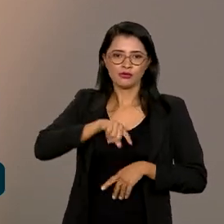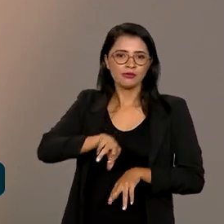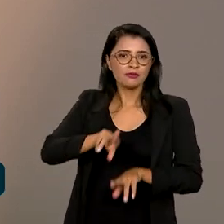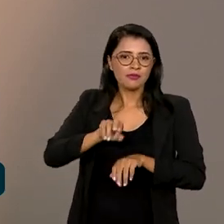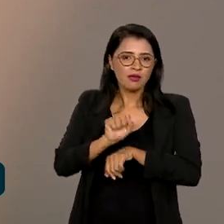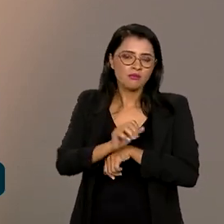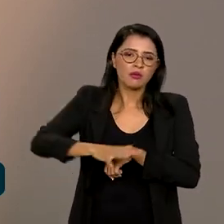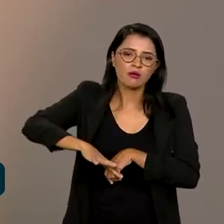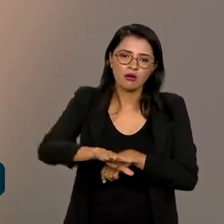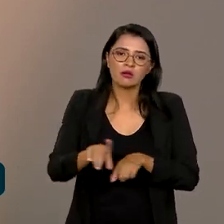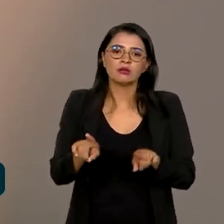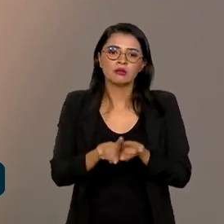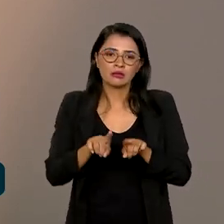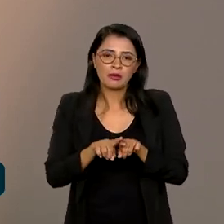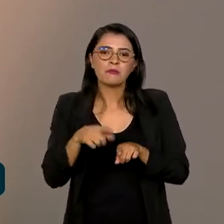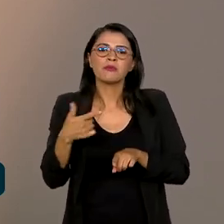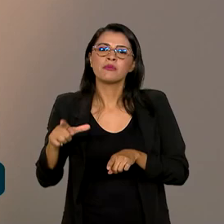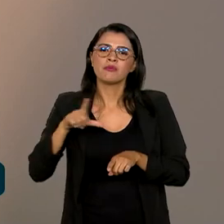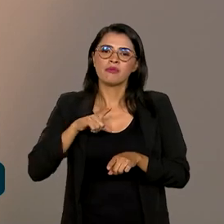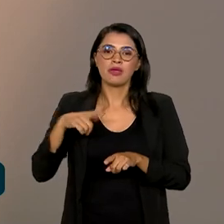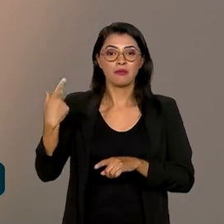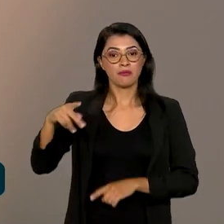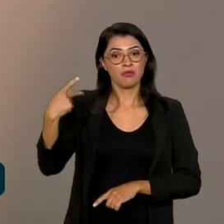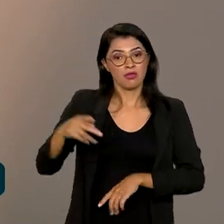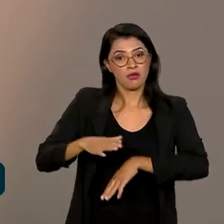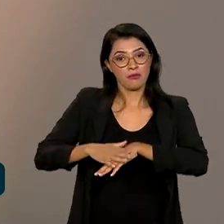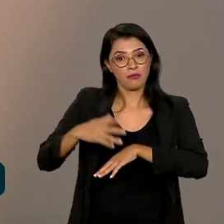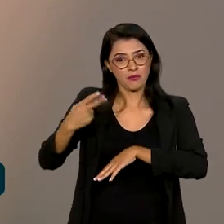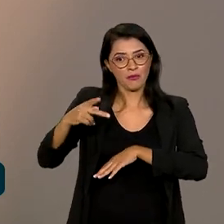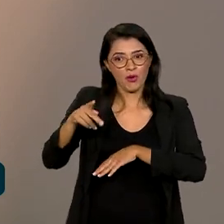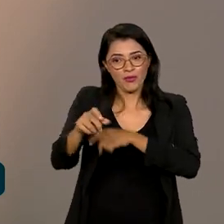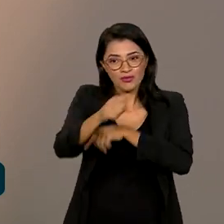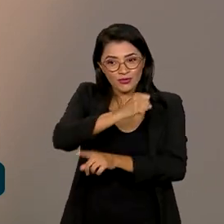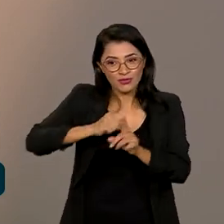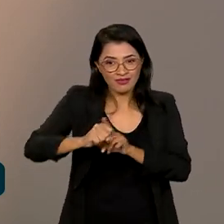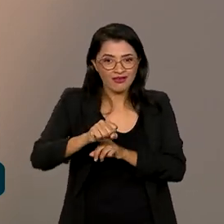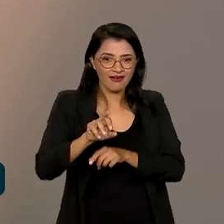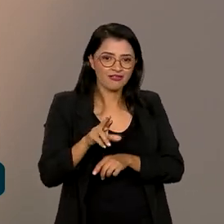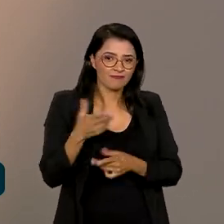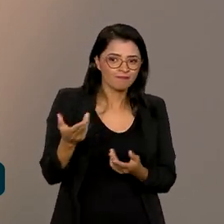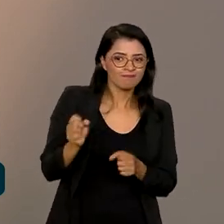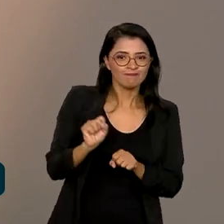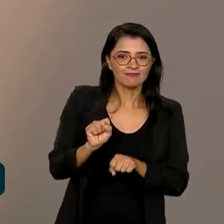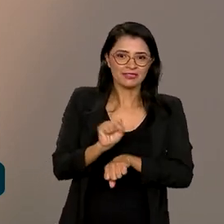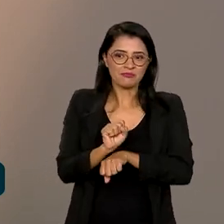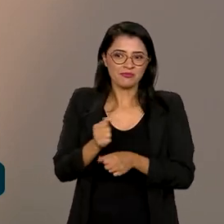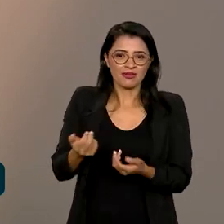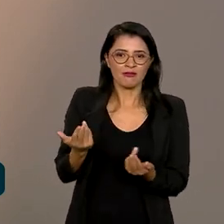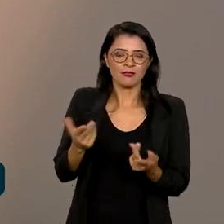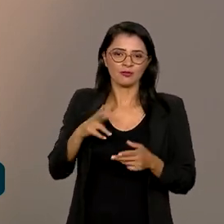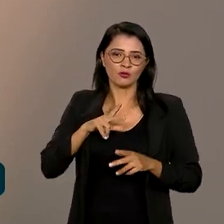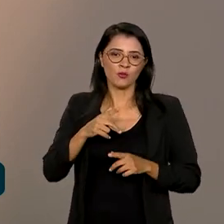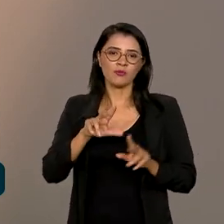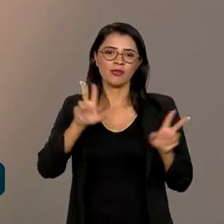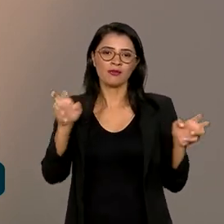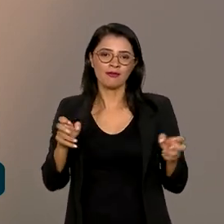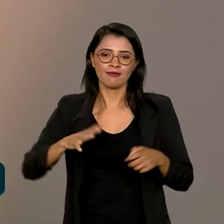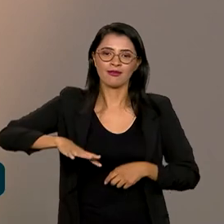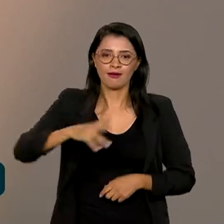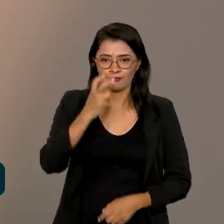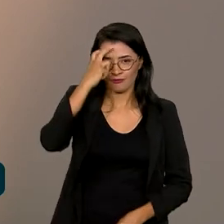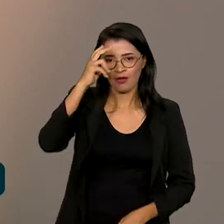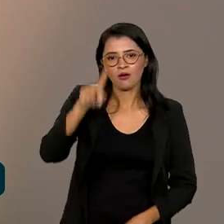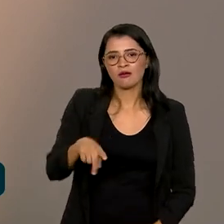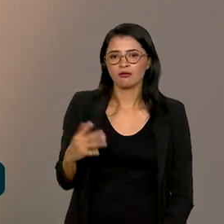setor, como o retorno esperado também pela própria sociedade brasileira, né? Em relação às ações culturais, é importante.